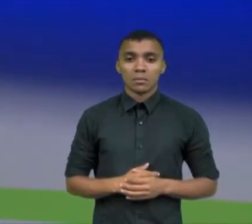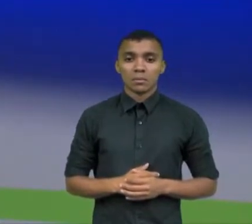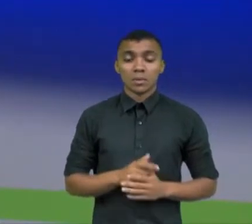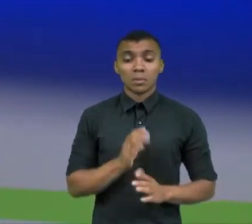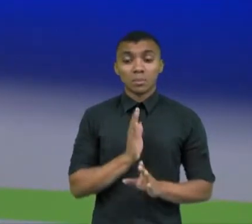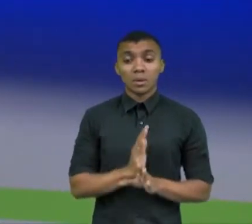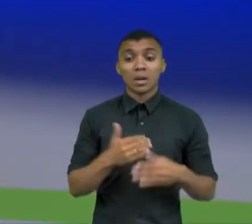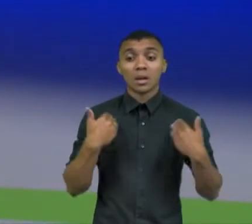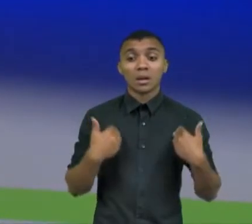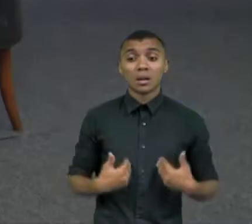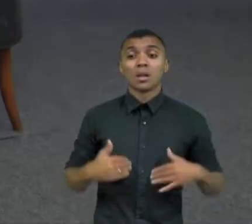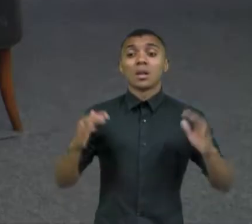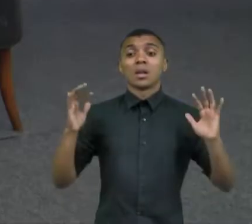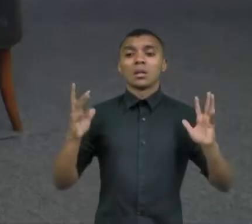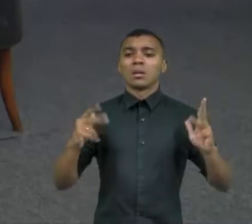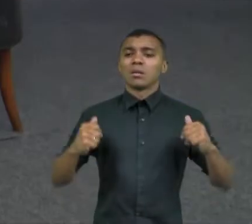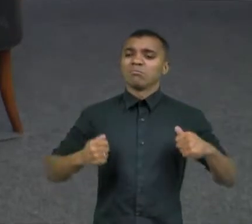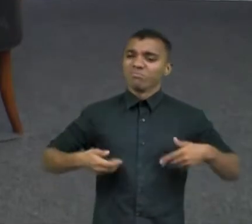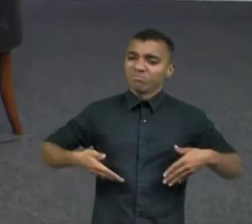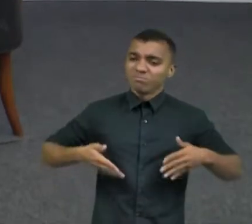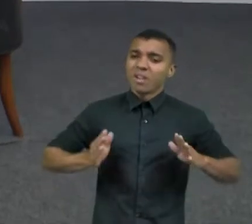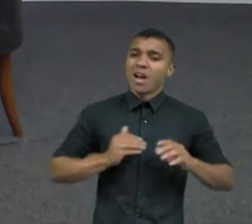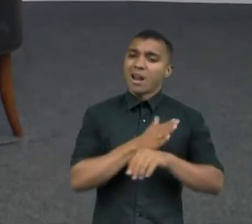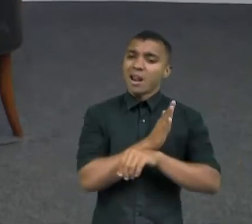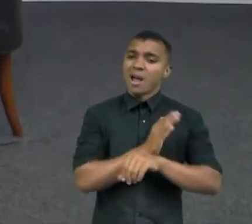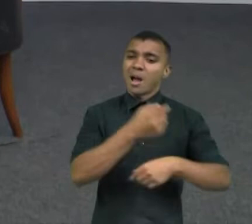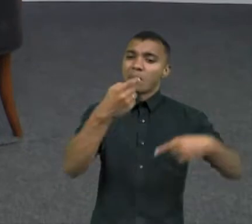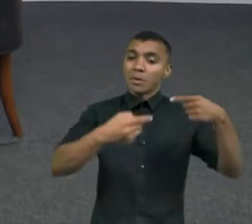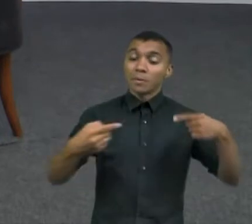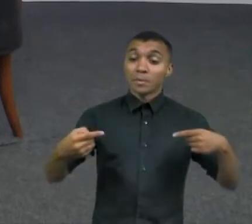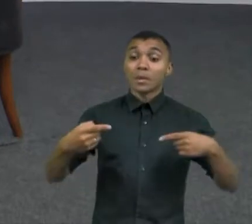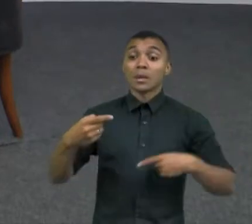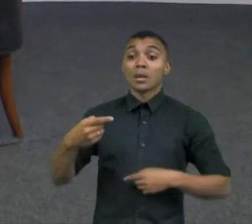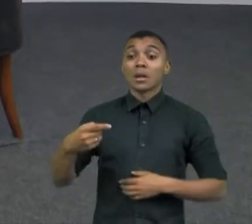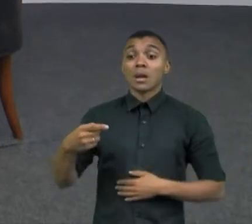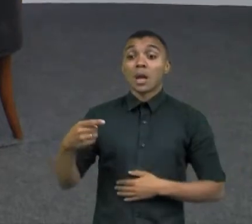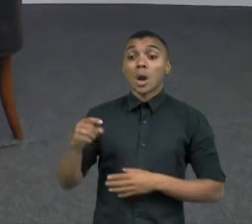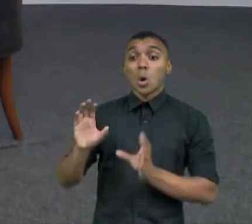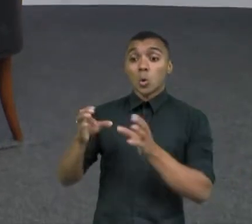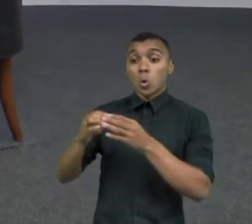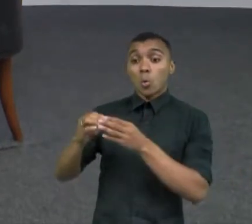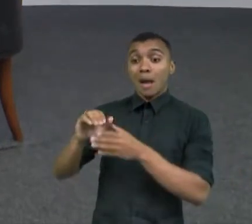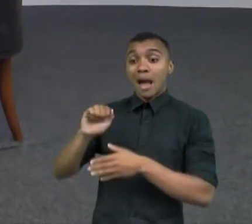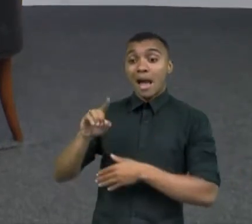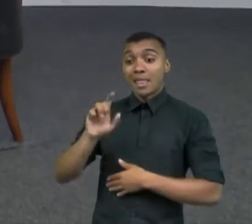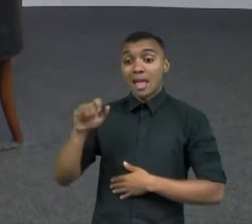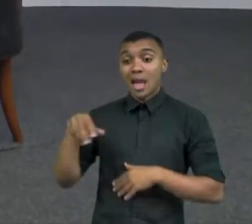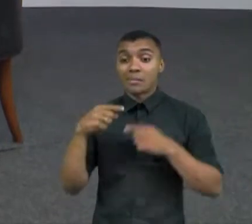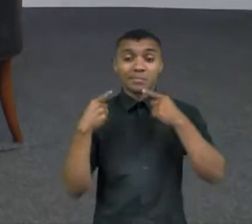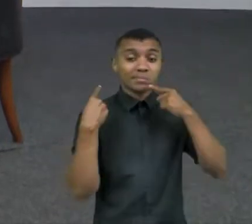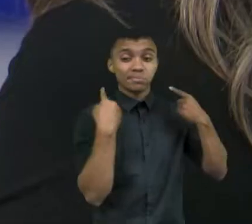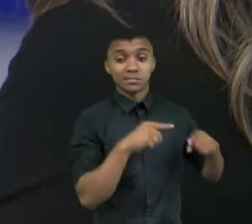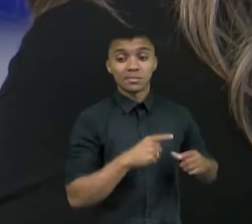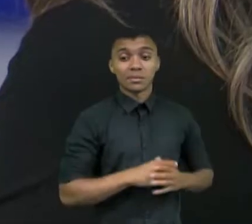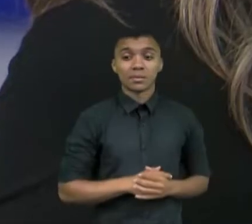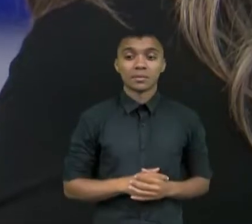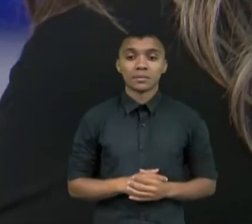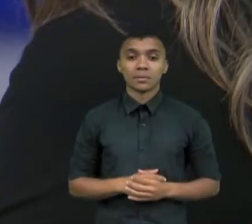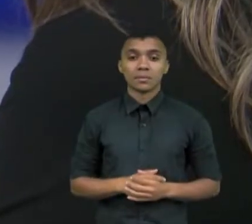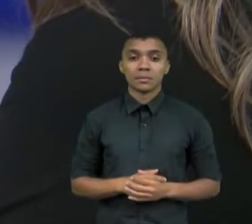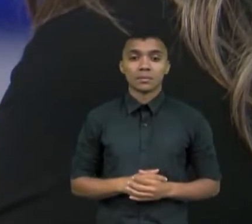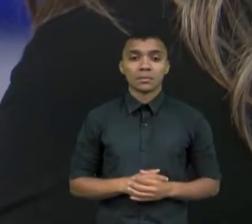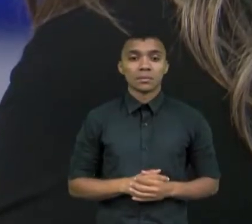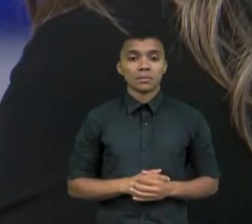na política. Atacaram sua administração desde o primeiro momento. Maria, vocês